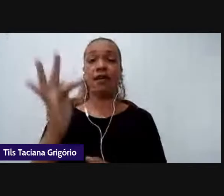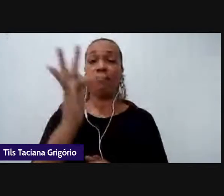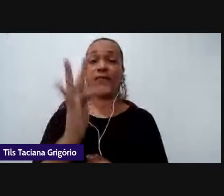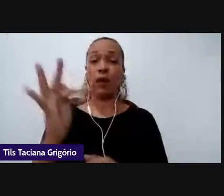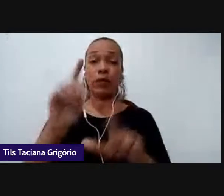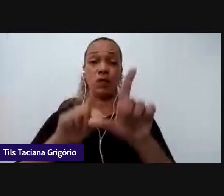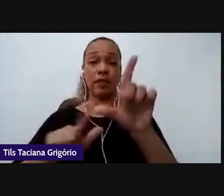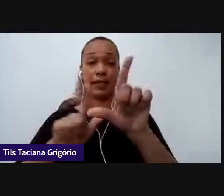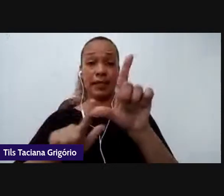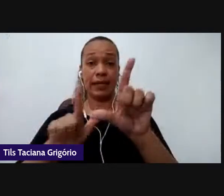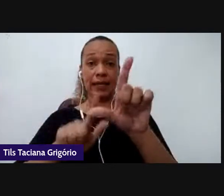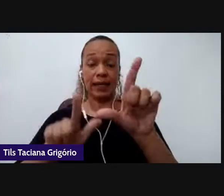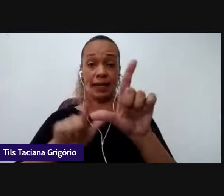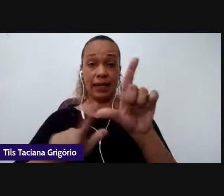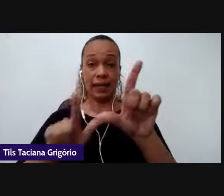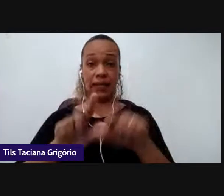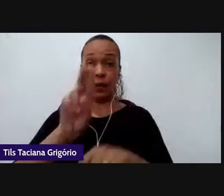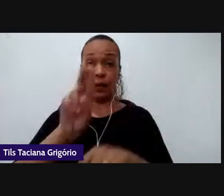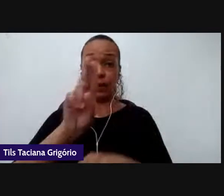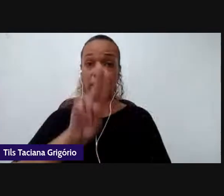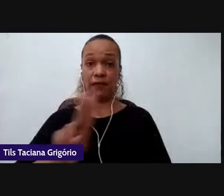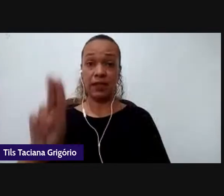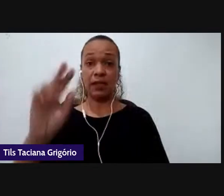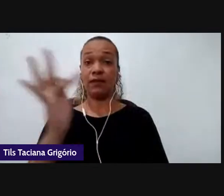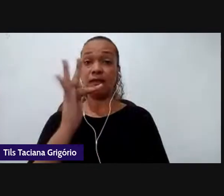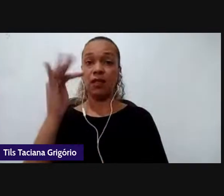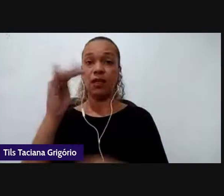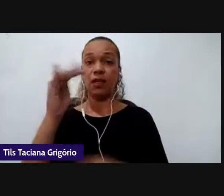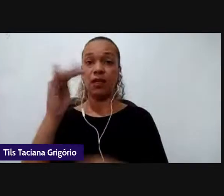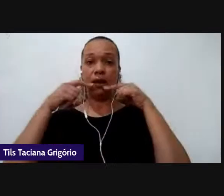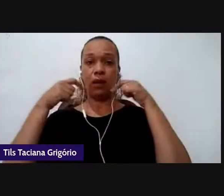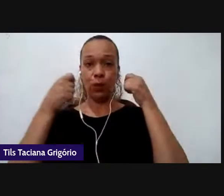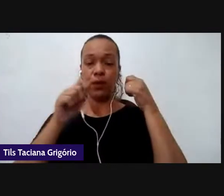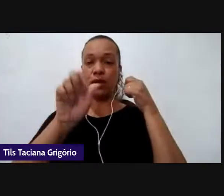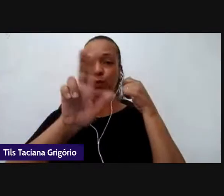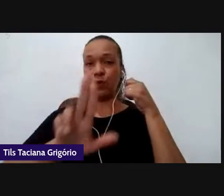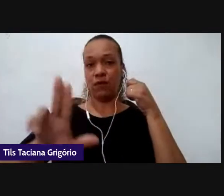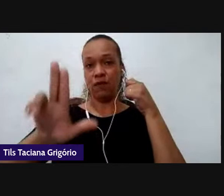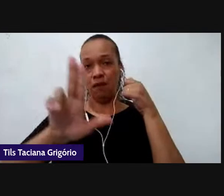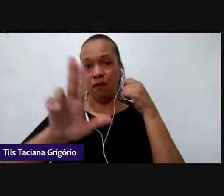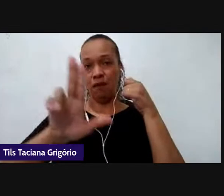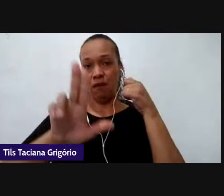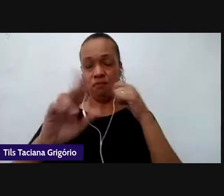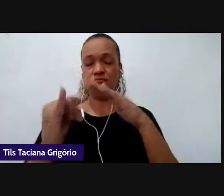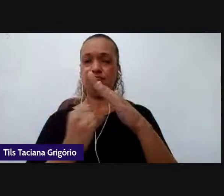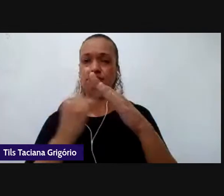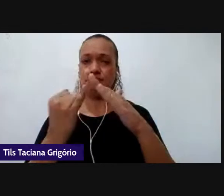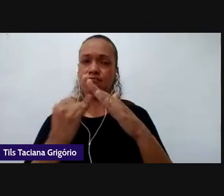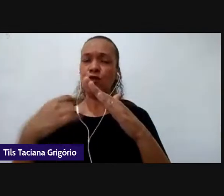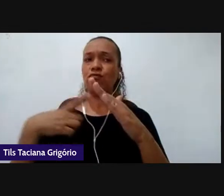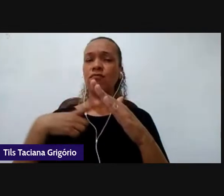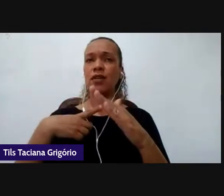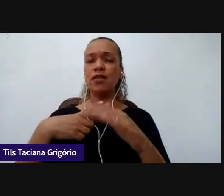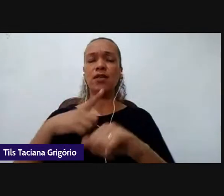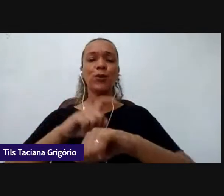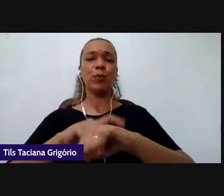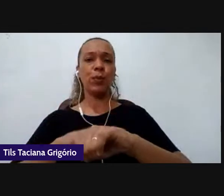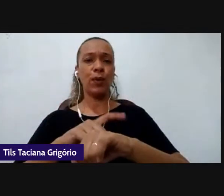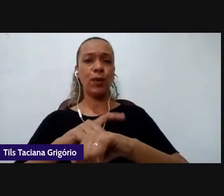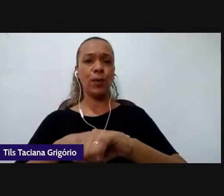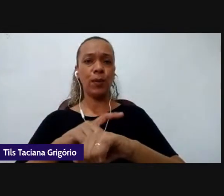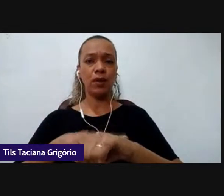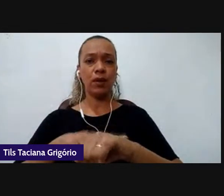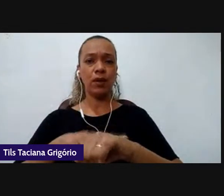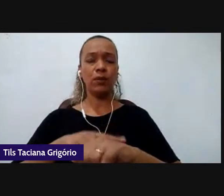Alagoas, que como instituição proporciona esses momentos de divulgação da ciência,